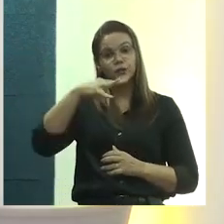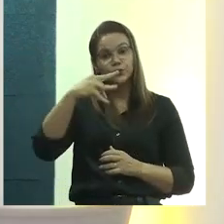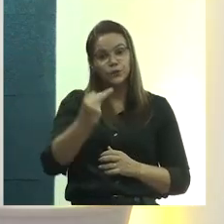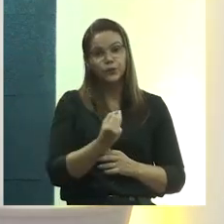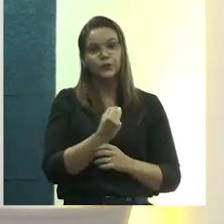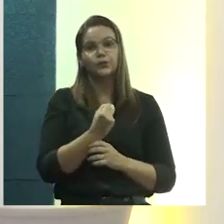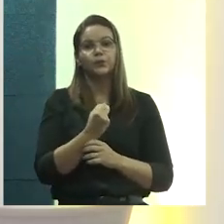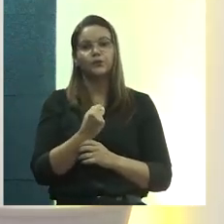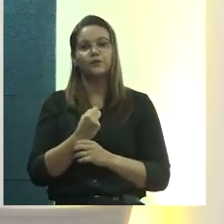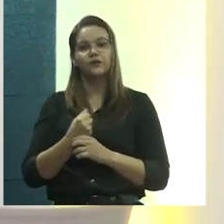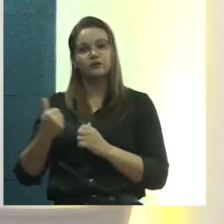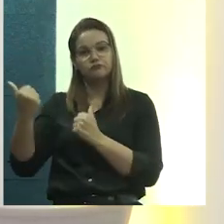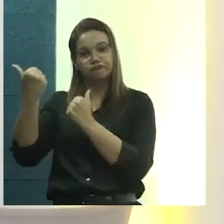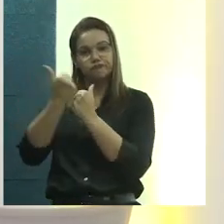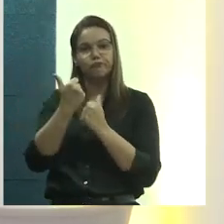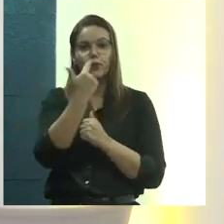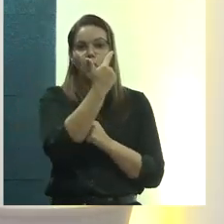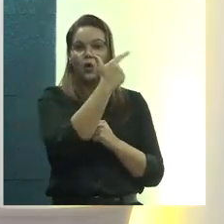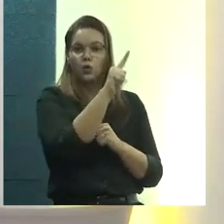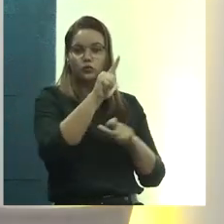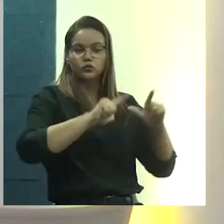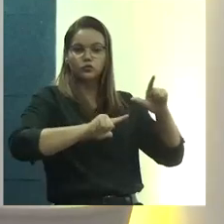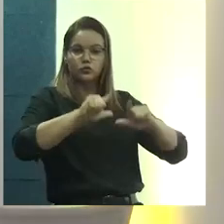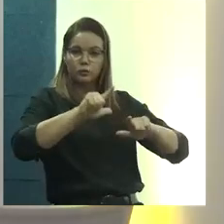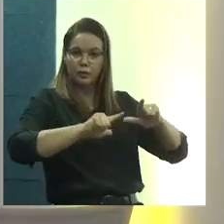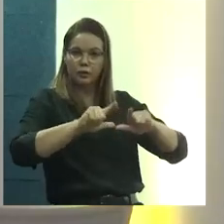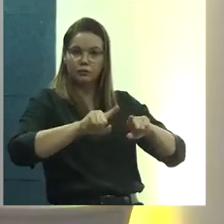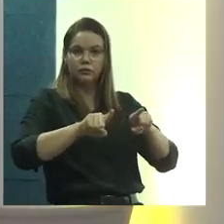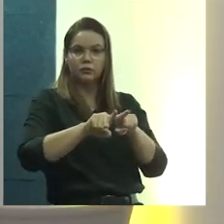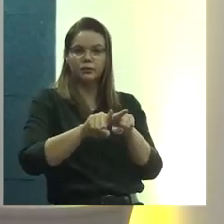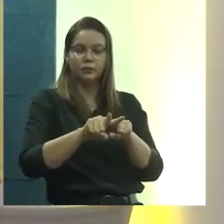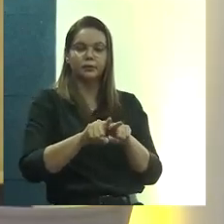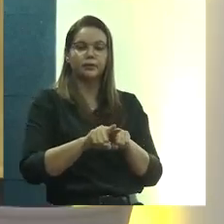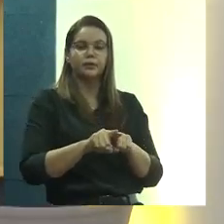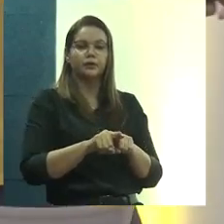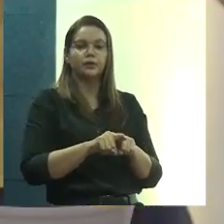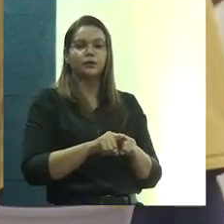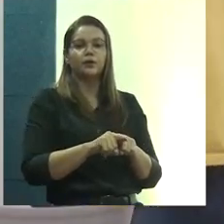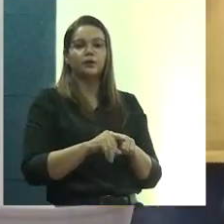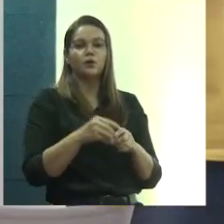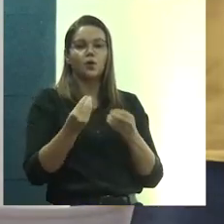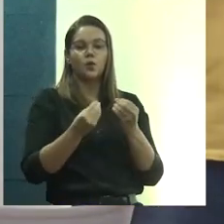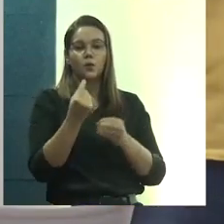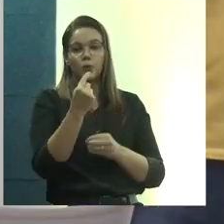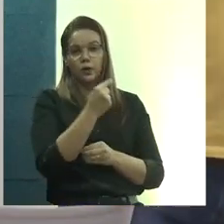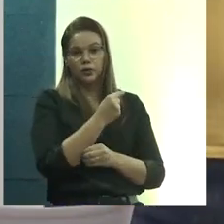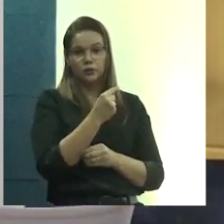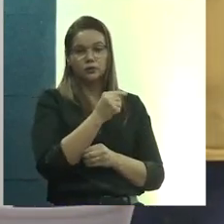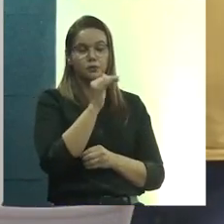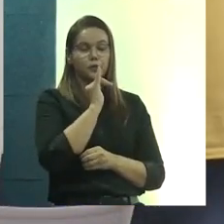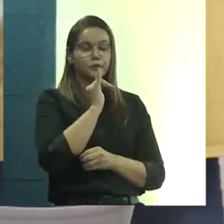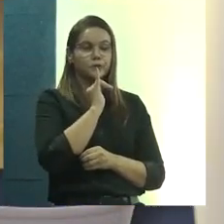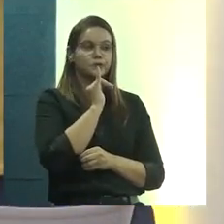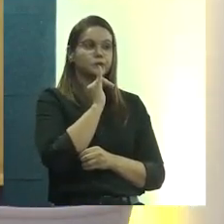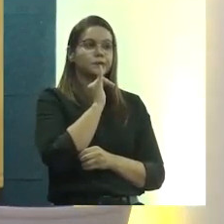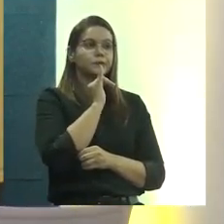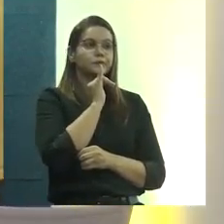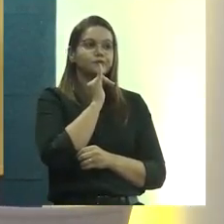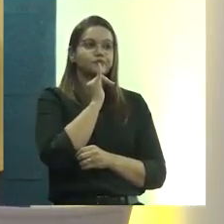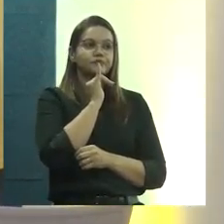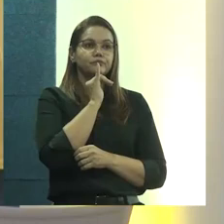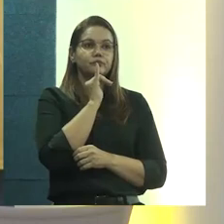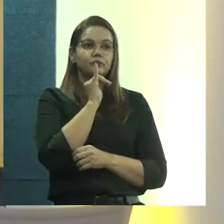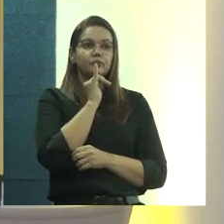ser subsídio por uma série de outros trabalhos, como esse, por exemplo, em que a gente estabelece algumas